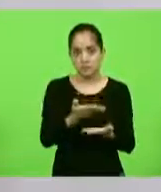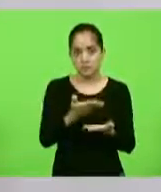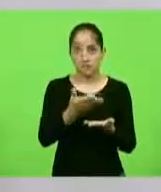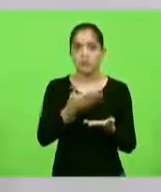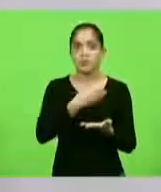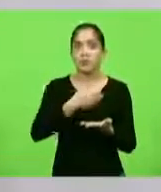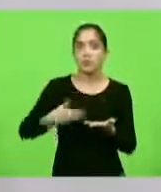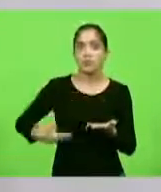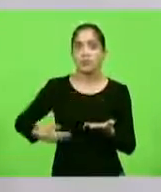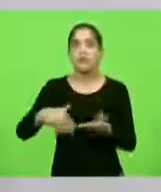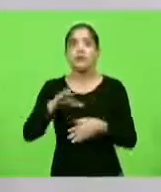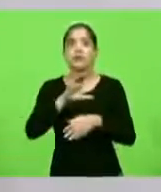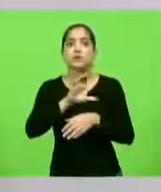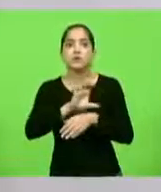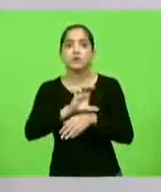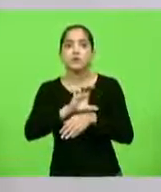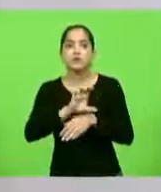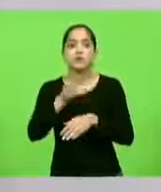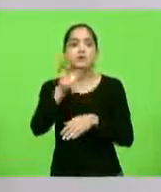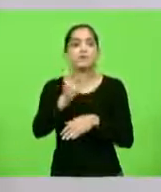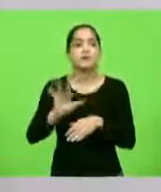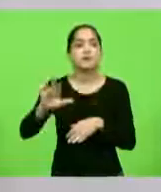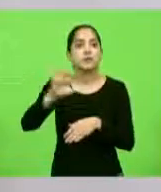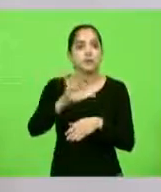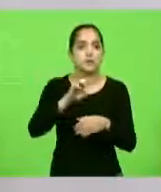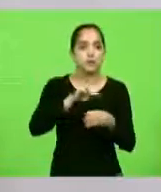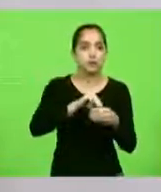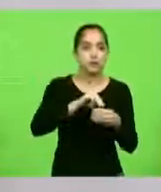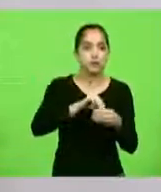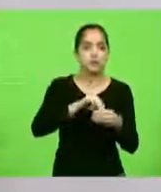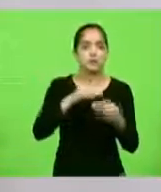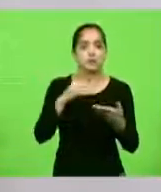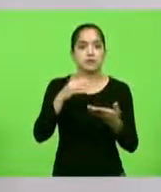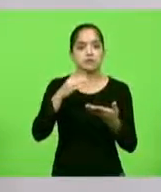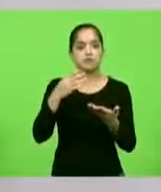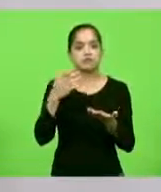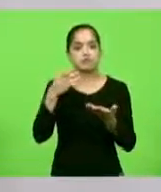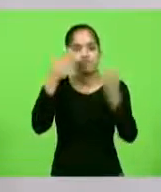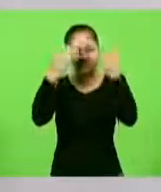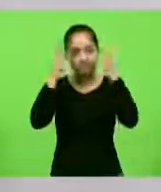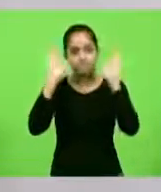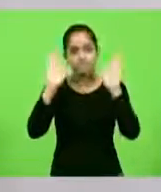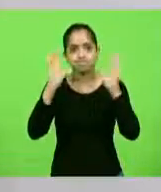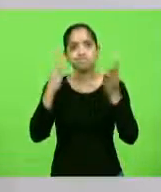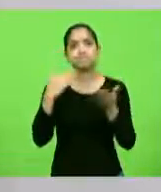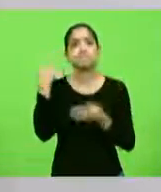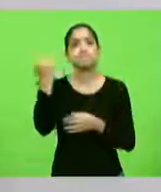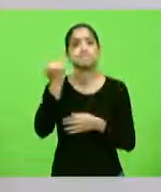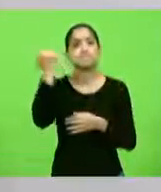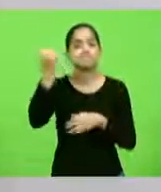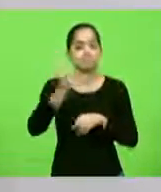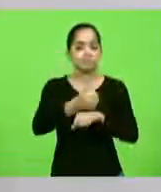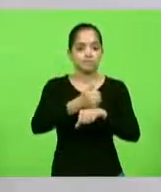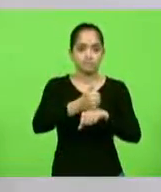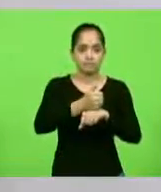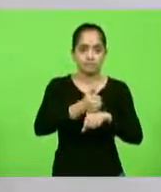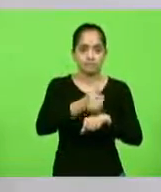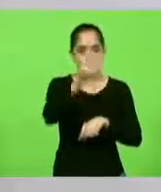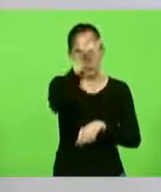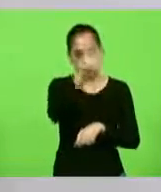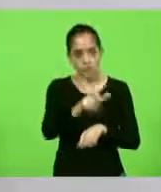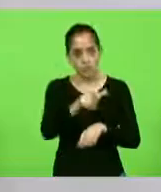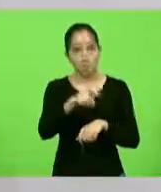federal, o governo estadual, os governos municipais abrissem a mente para a importância do profissional de educação física